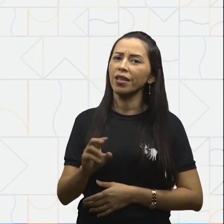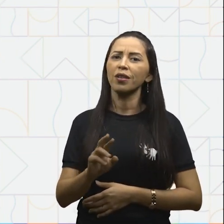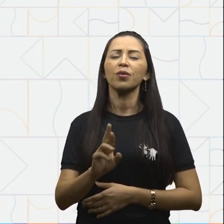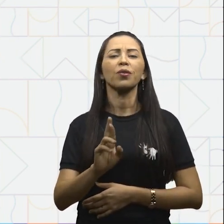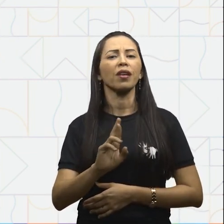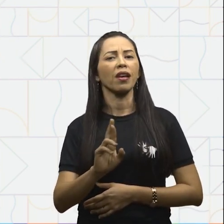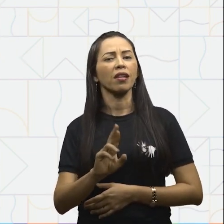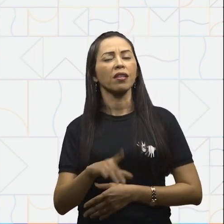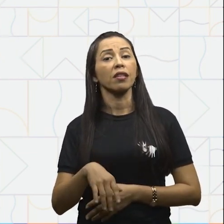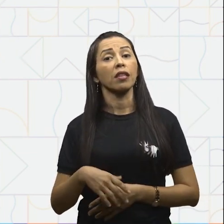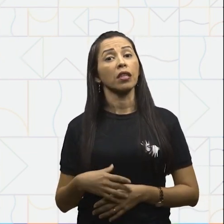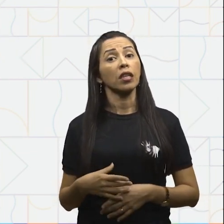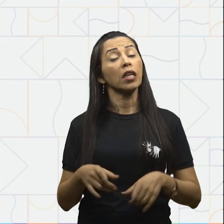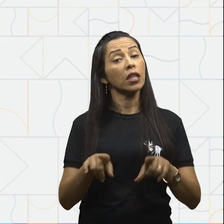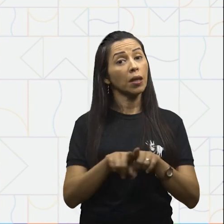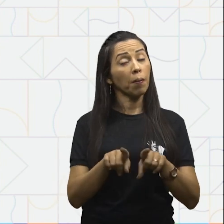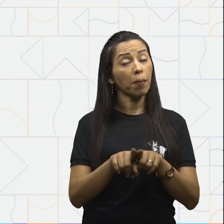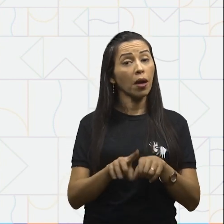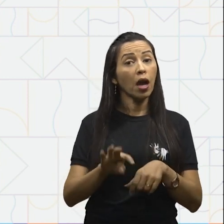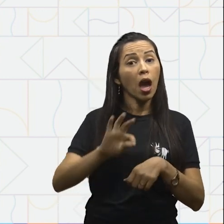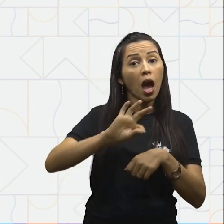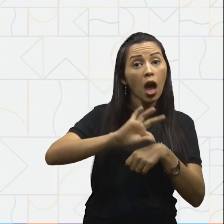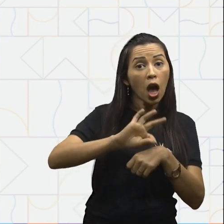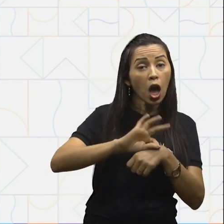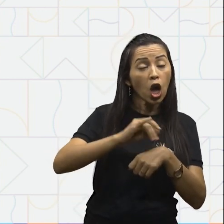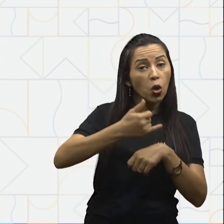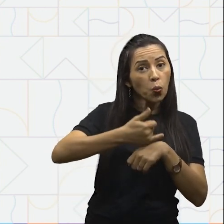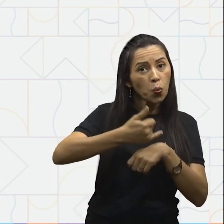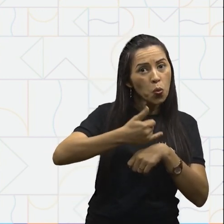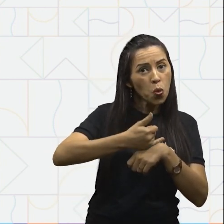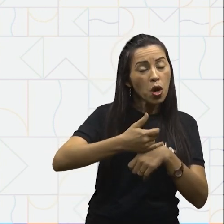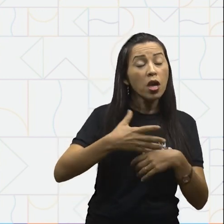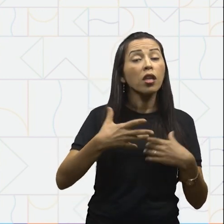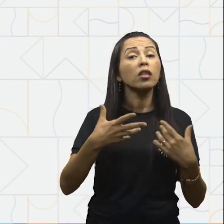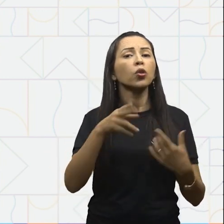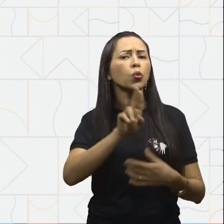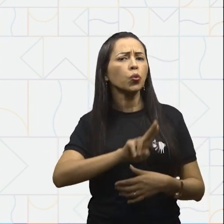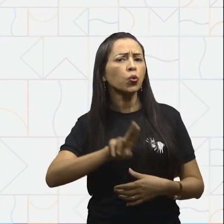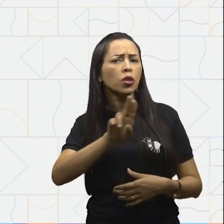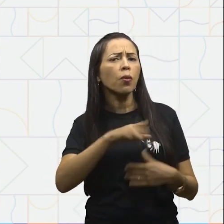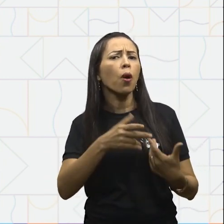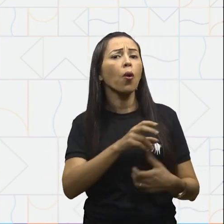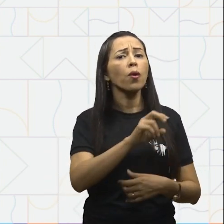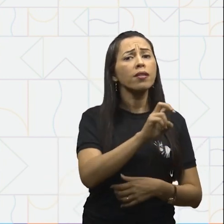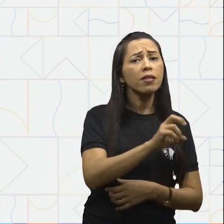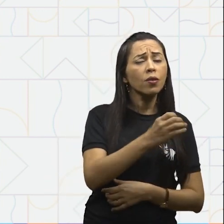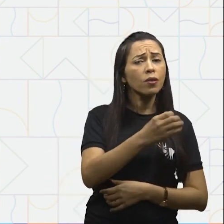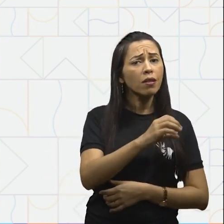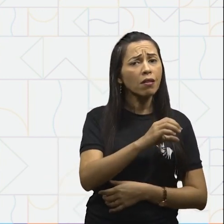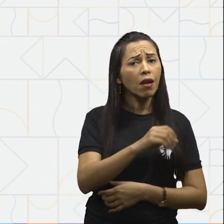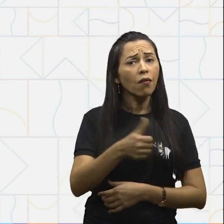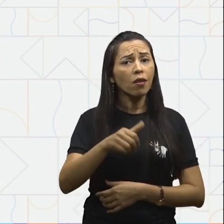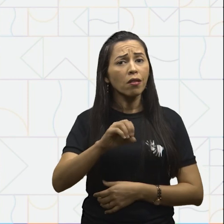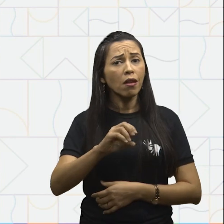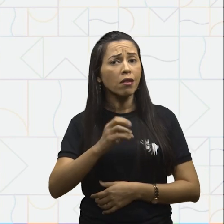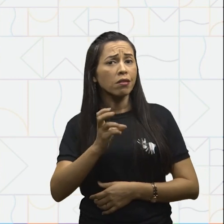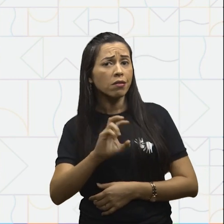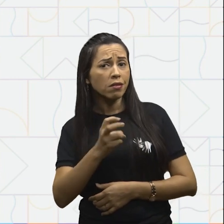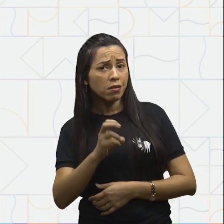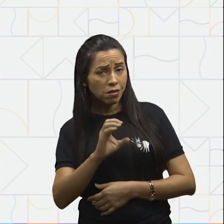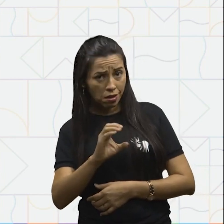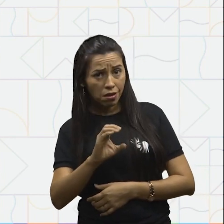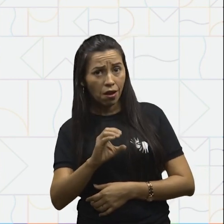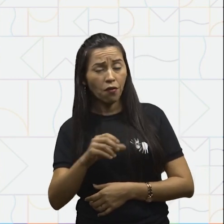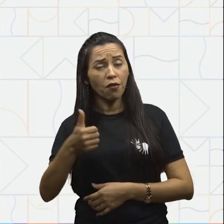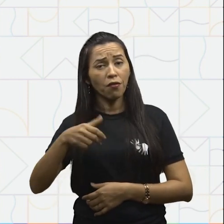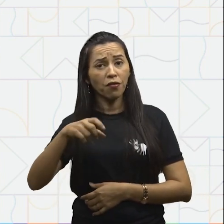reais. E as moedas que usamos são as de 5 centavos, 10 centavos,